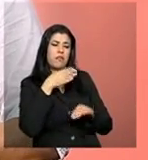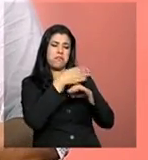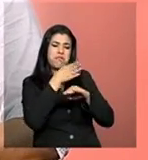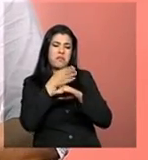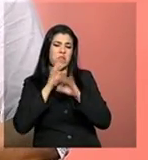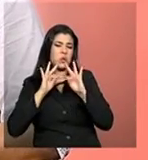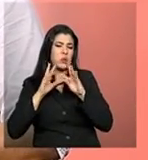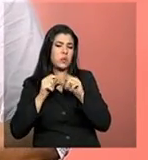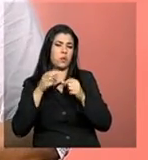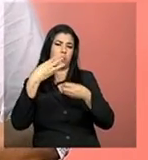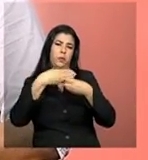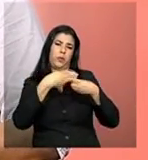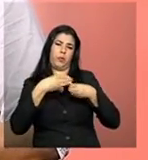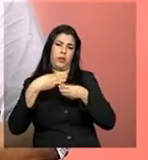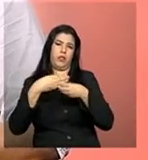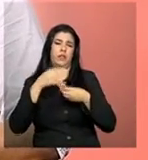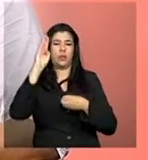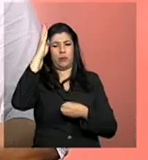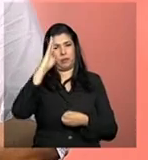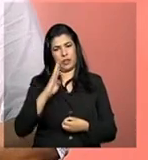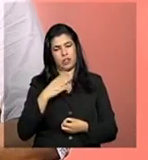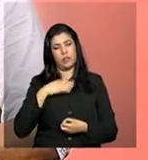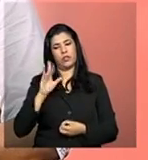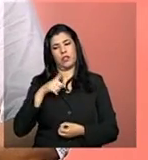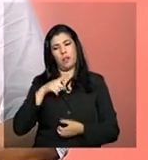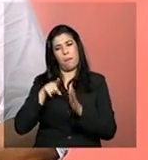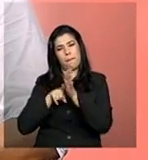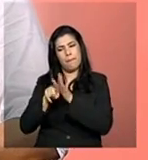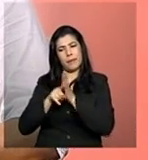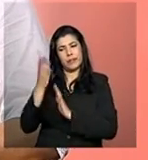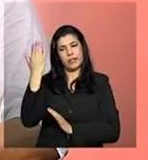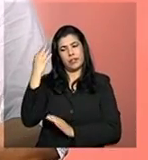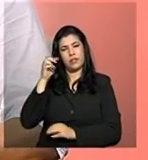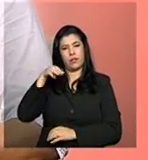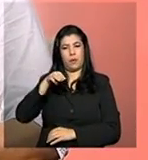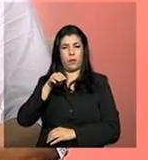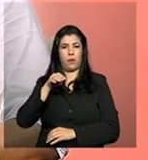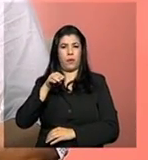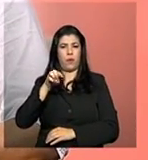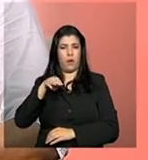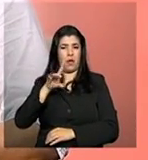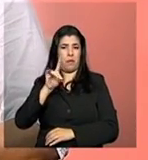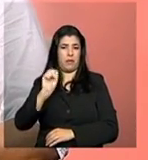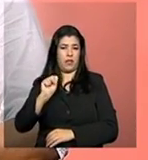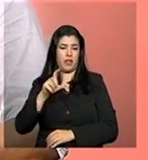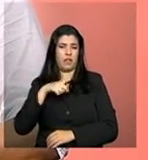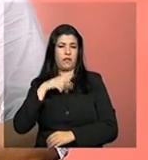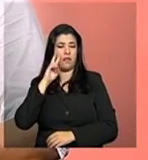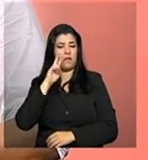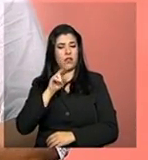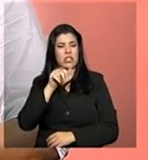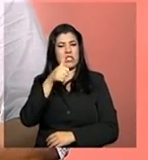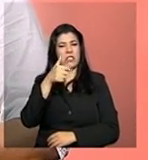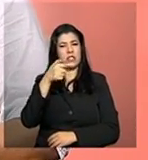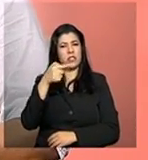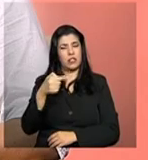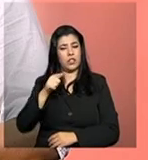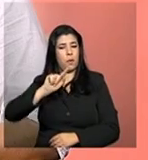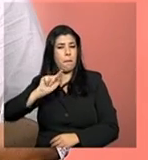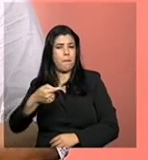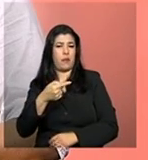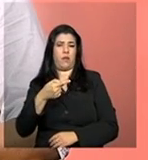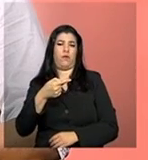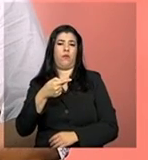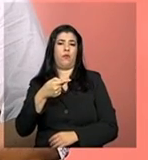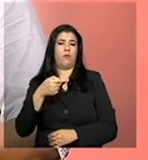os municípios, né, conforme pesquisas anteriores realizadas pelo MDS. São aproximadamente 17 mil entidades